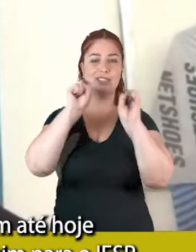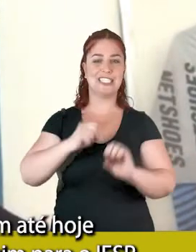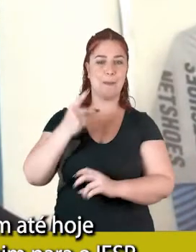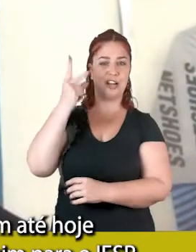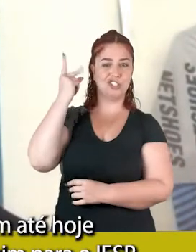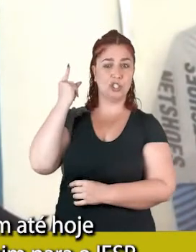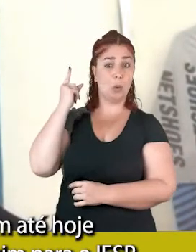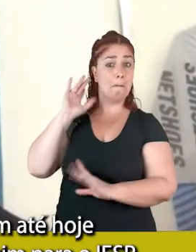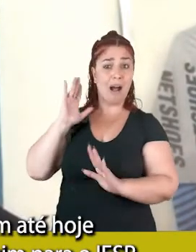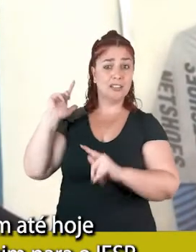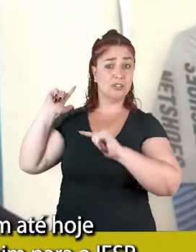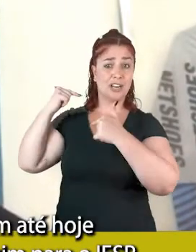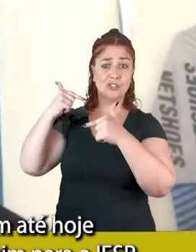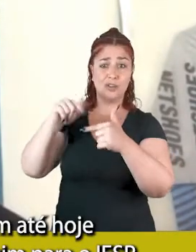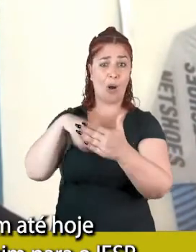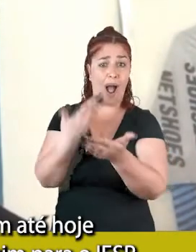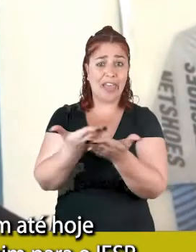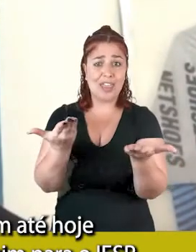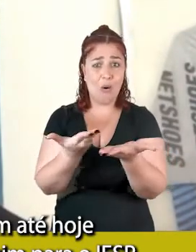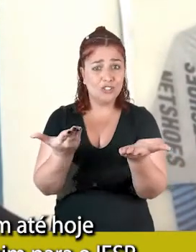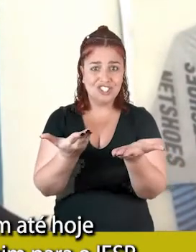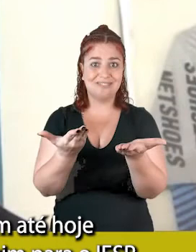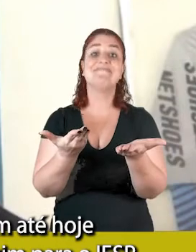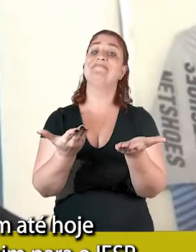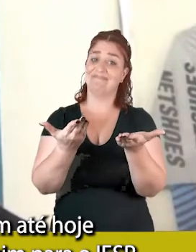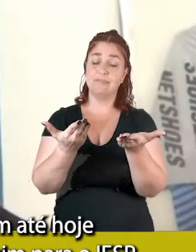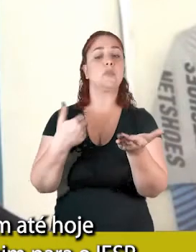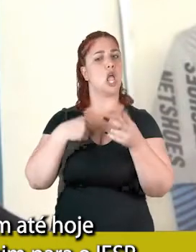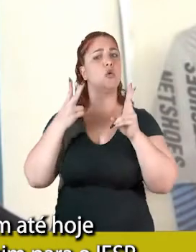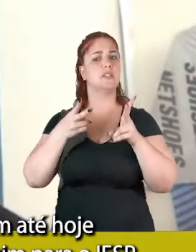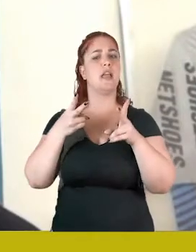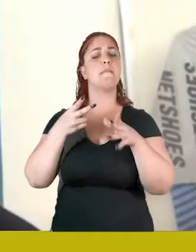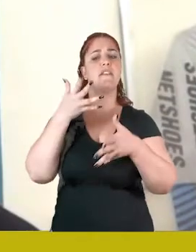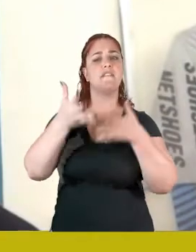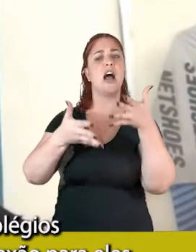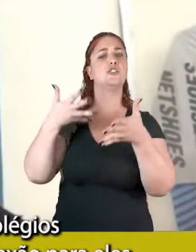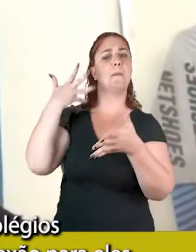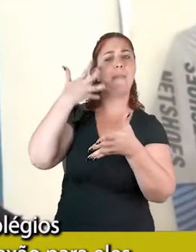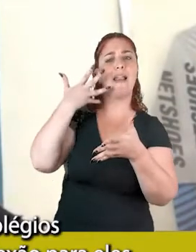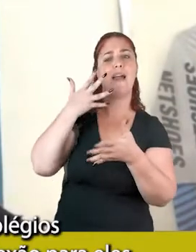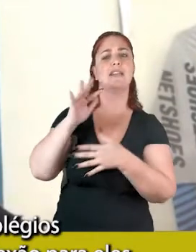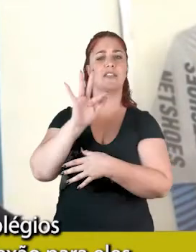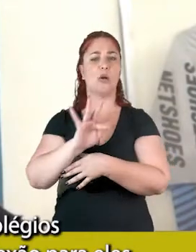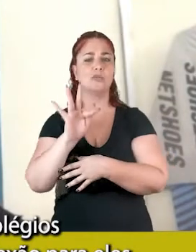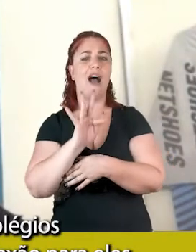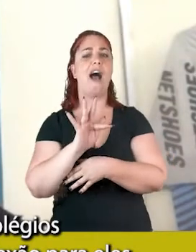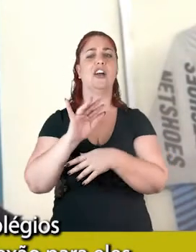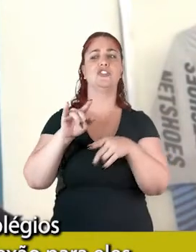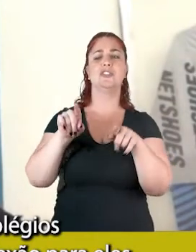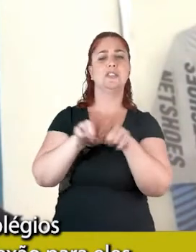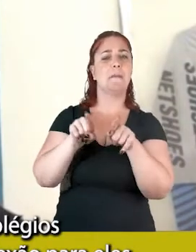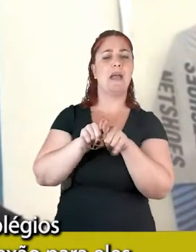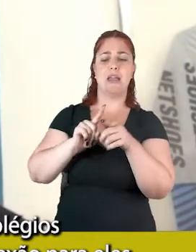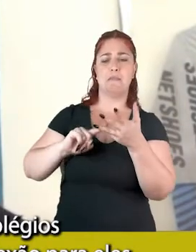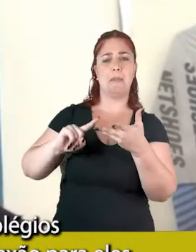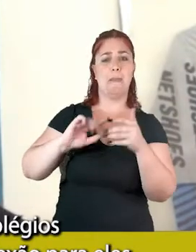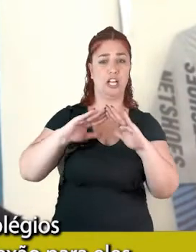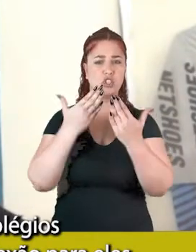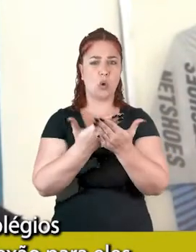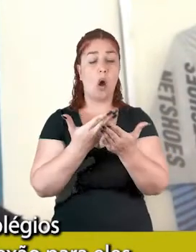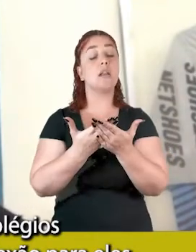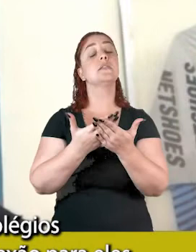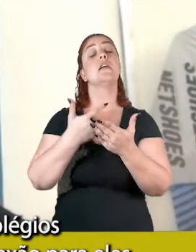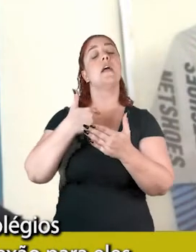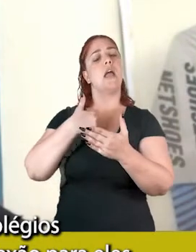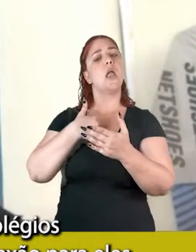sistema se mantém até hoje. E eu faço muita palestra para o IEF, para SESC, para colégios, e eu sempre